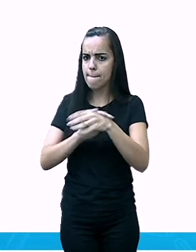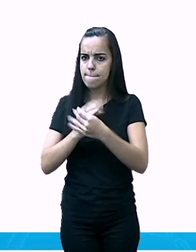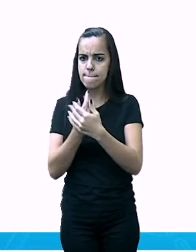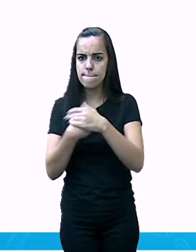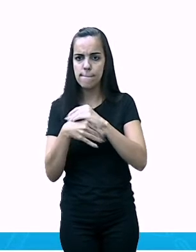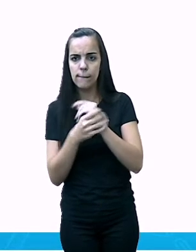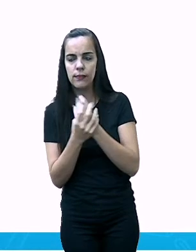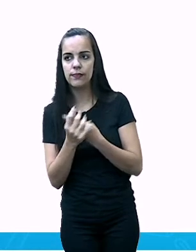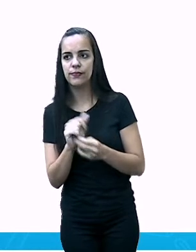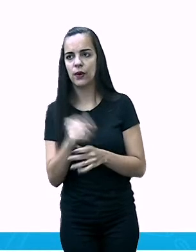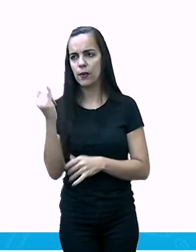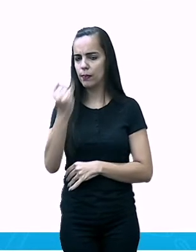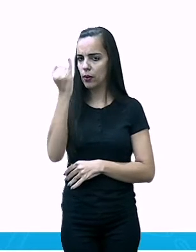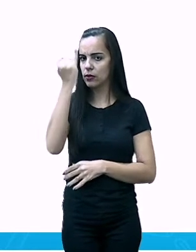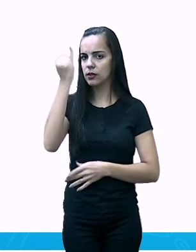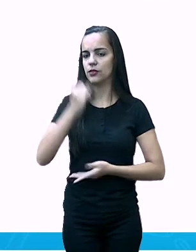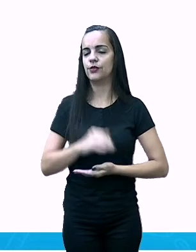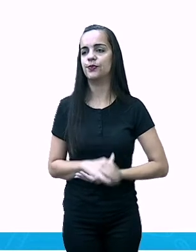viver muito e bem.